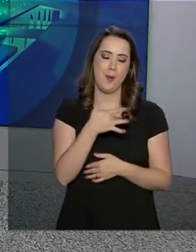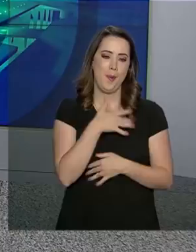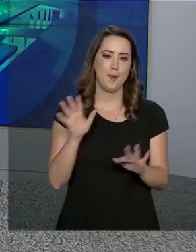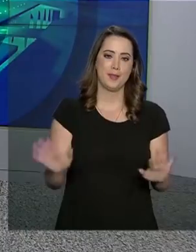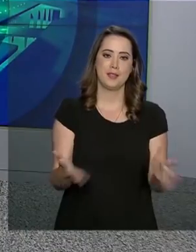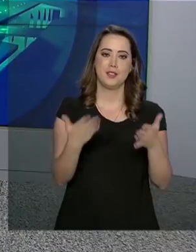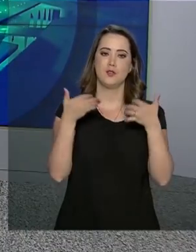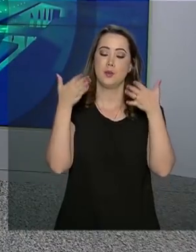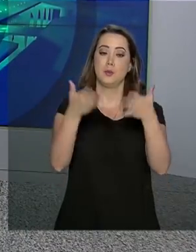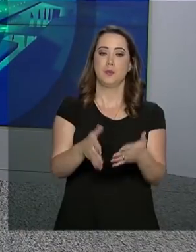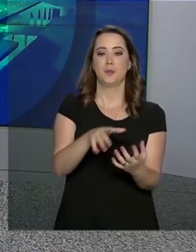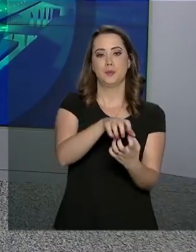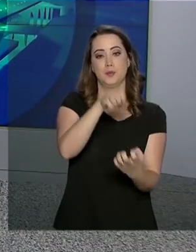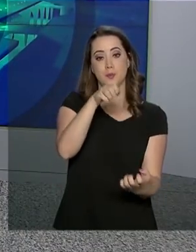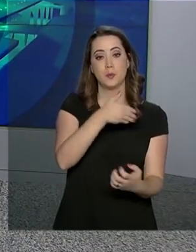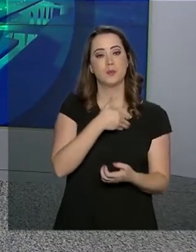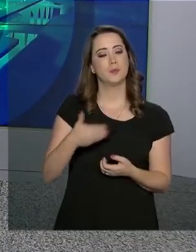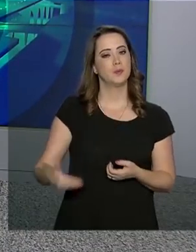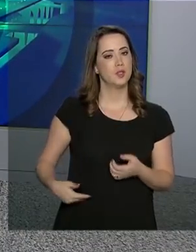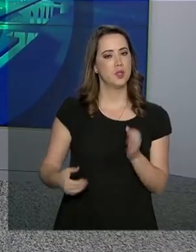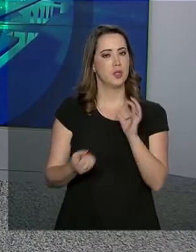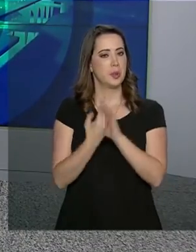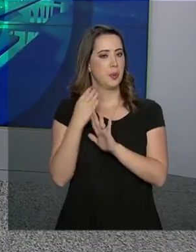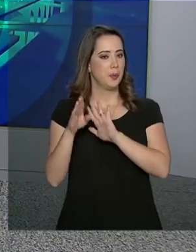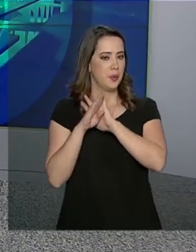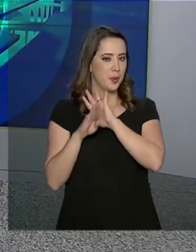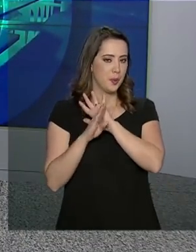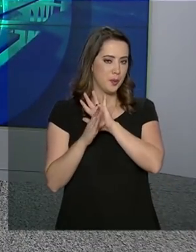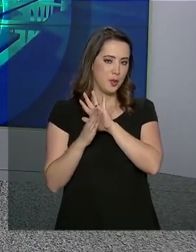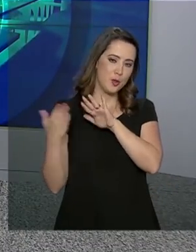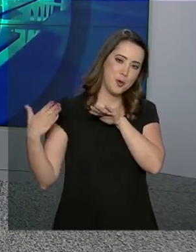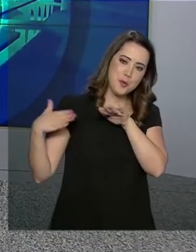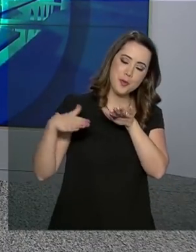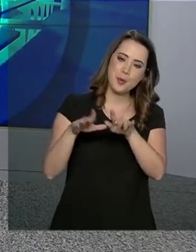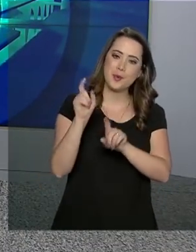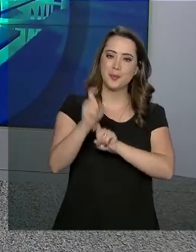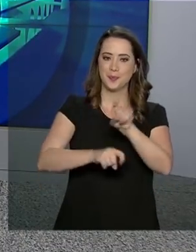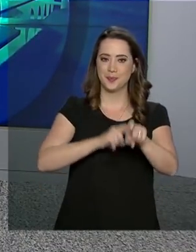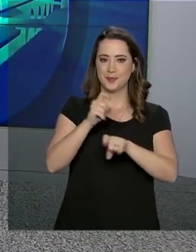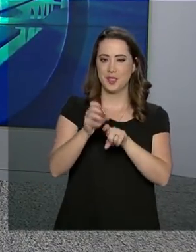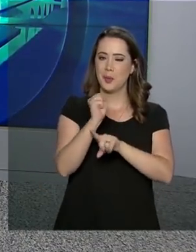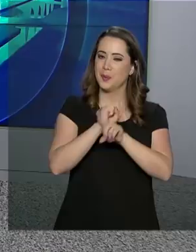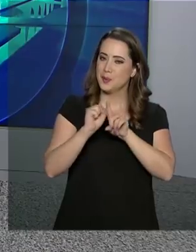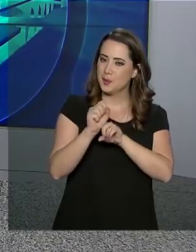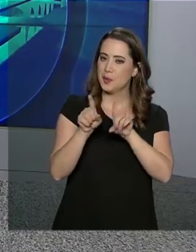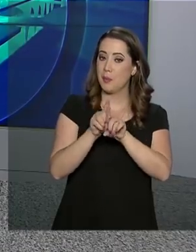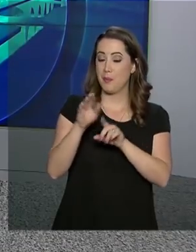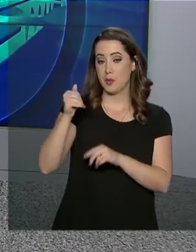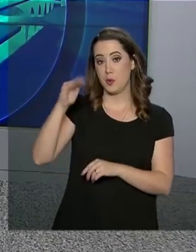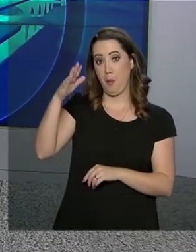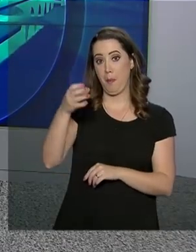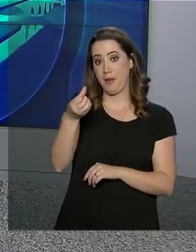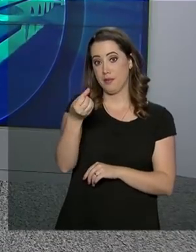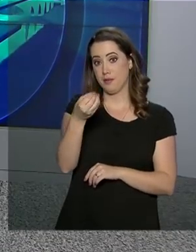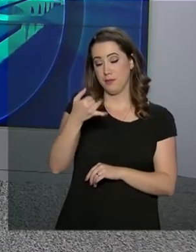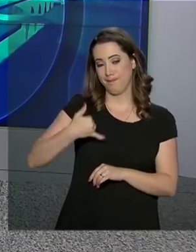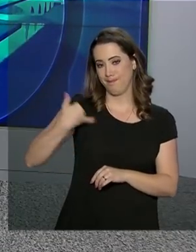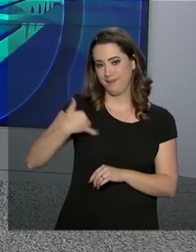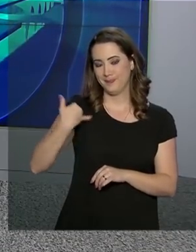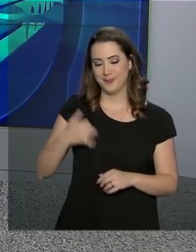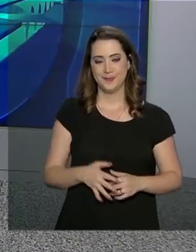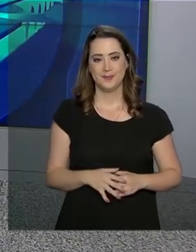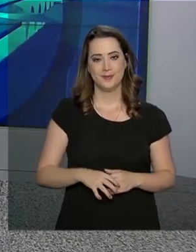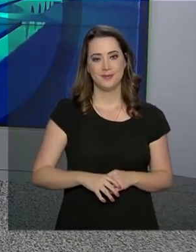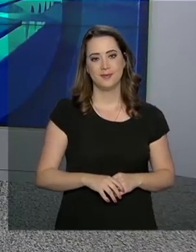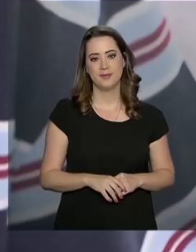a participação dos idosos. O governo criou um programa que leva a inclusão digital e social para quem tem mais de 60